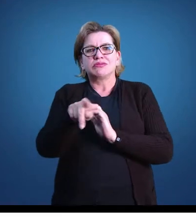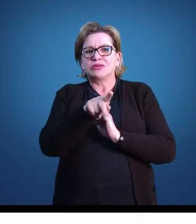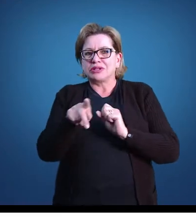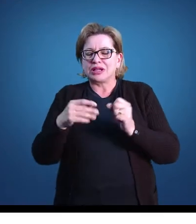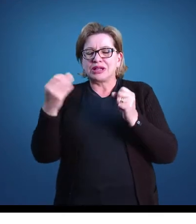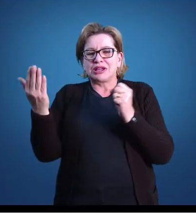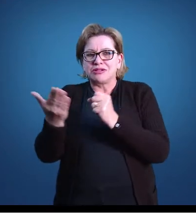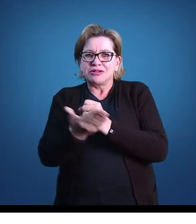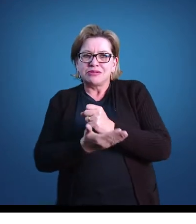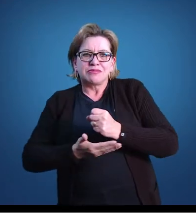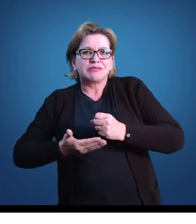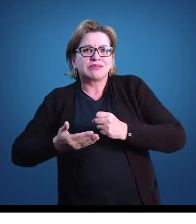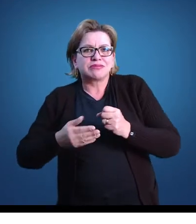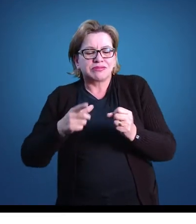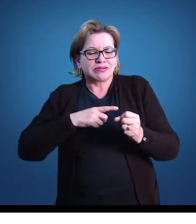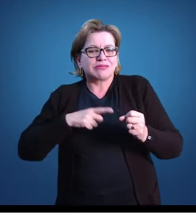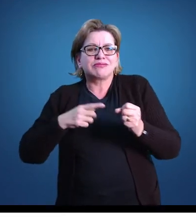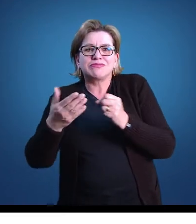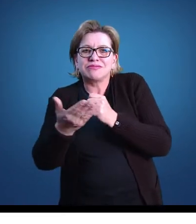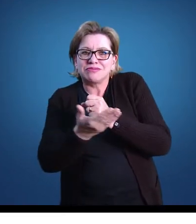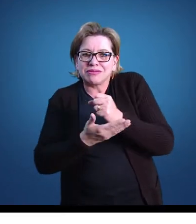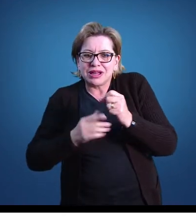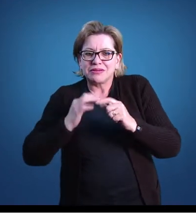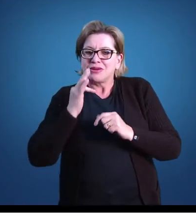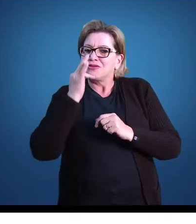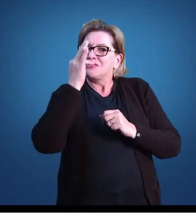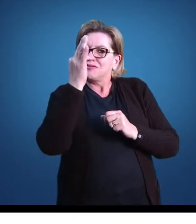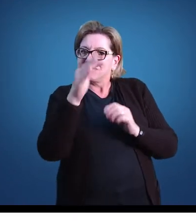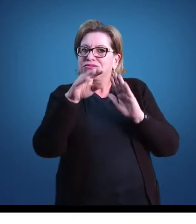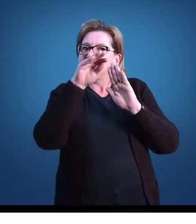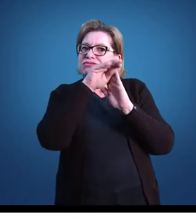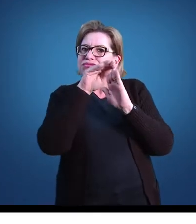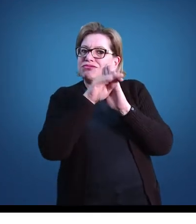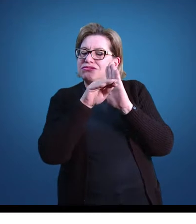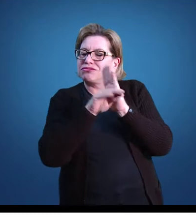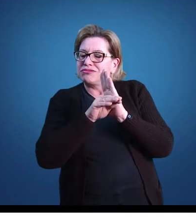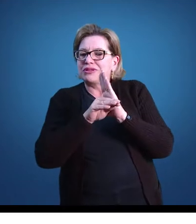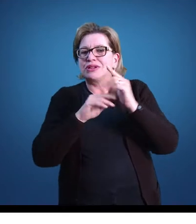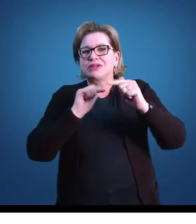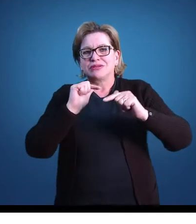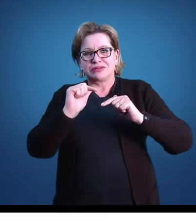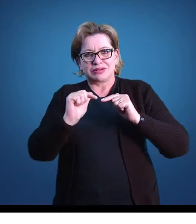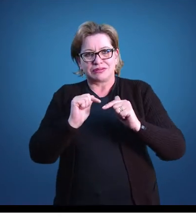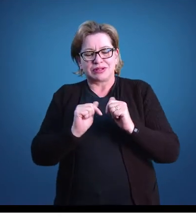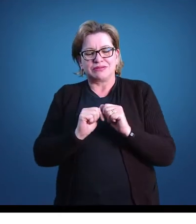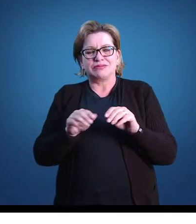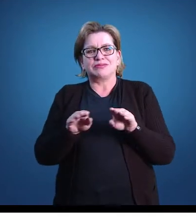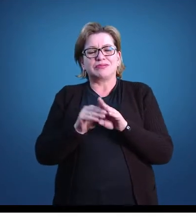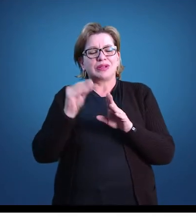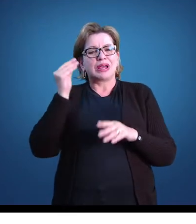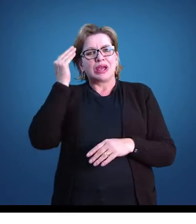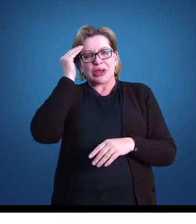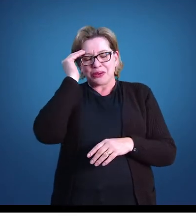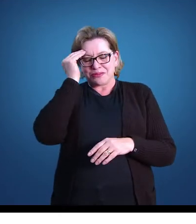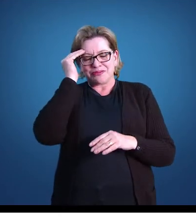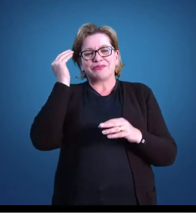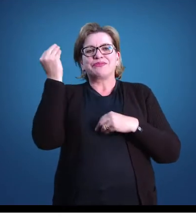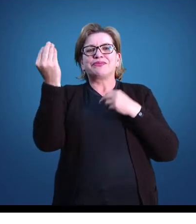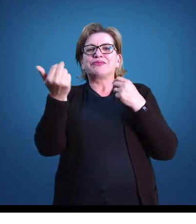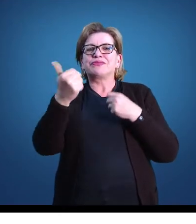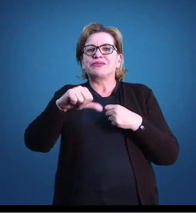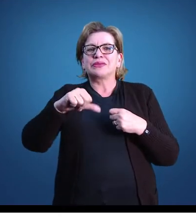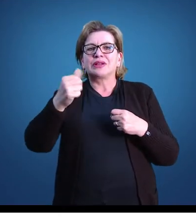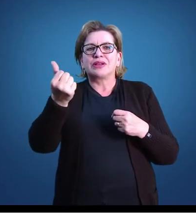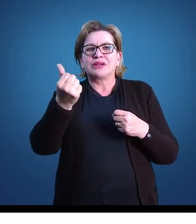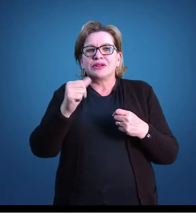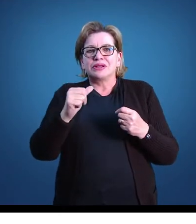professor avaliar seu próprio trabalho e planejar a sua continuidade. Nós vamos compreender também a avaliação a